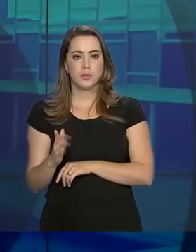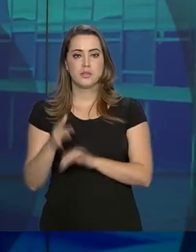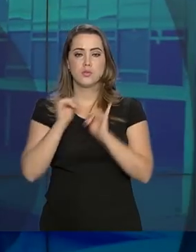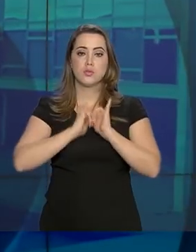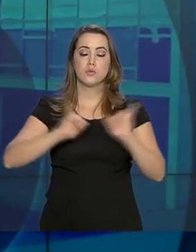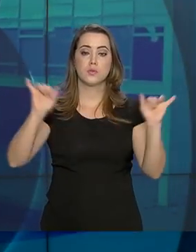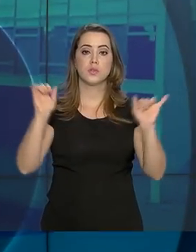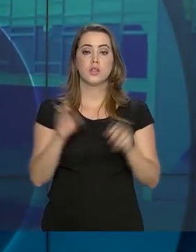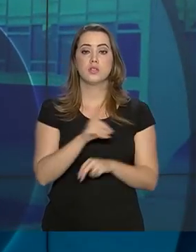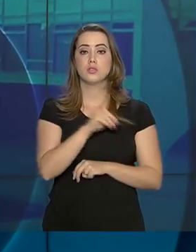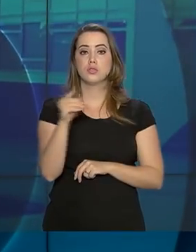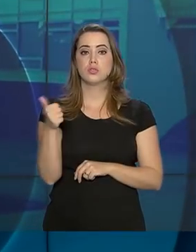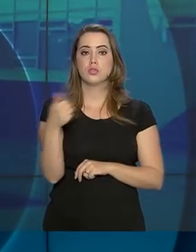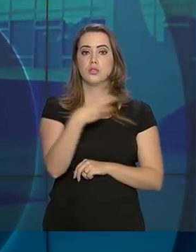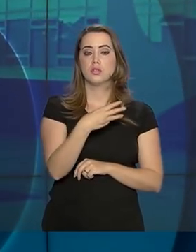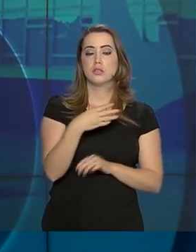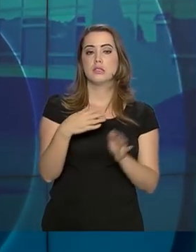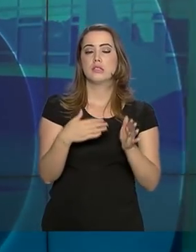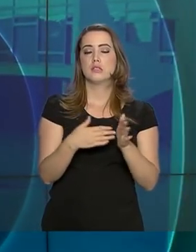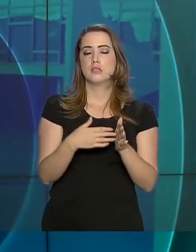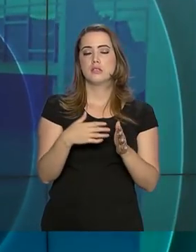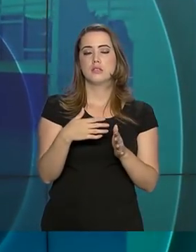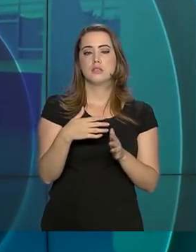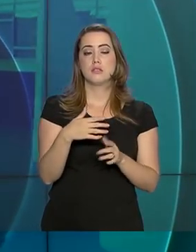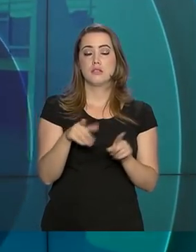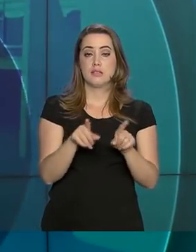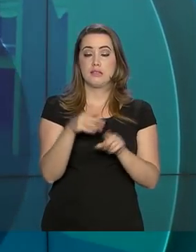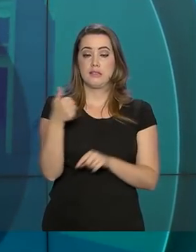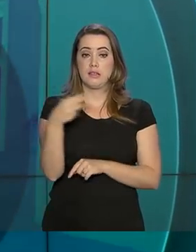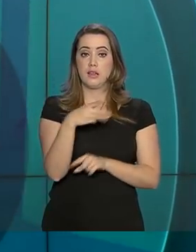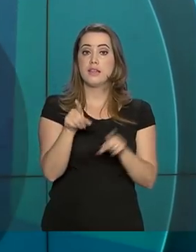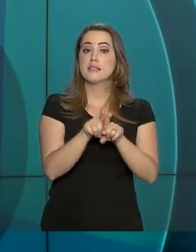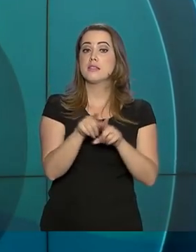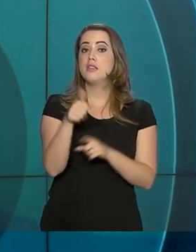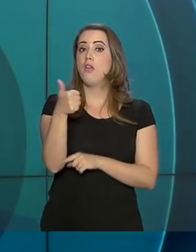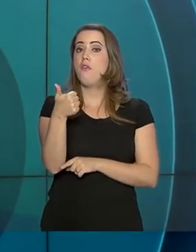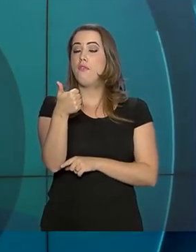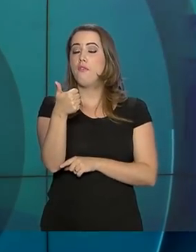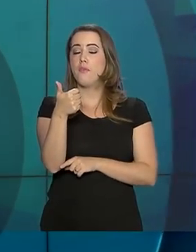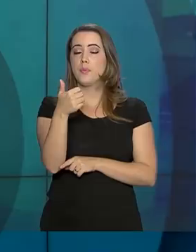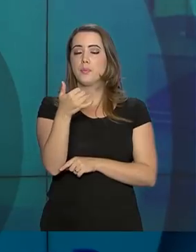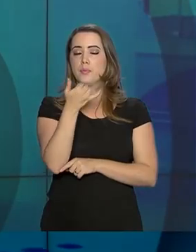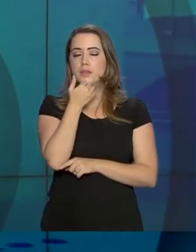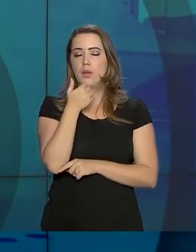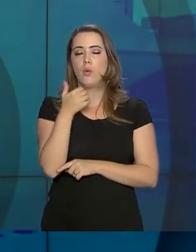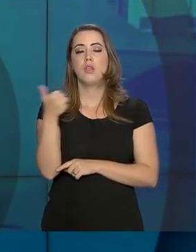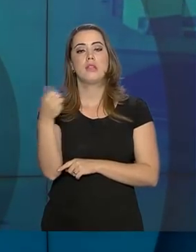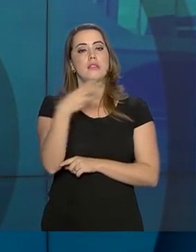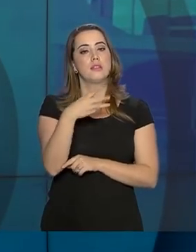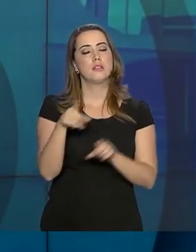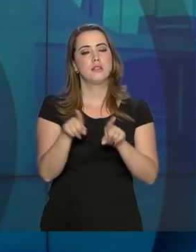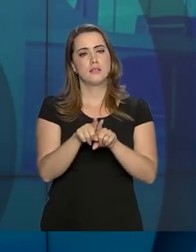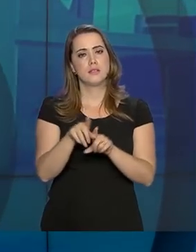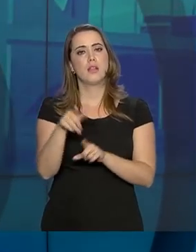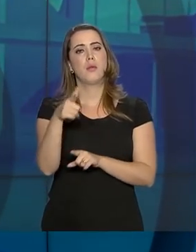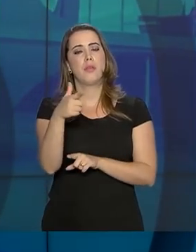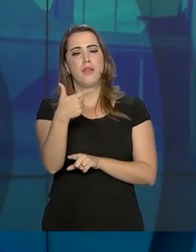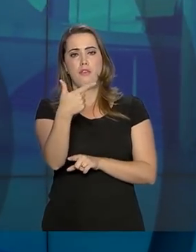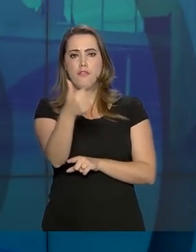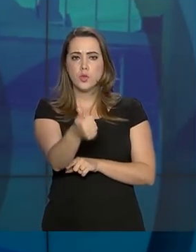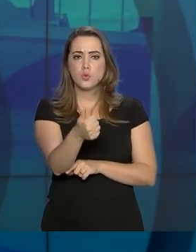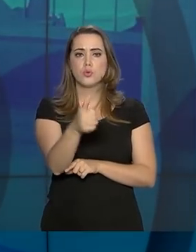divulgada nos dias 13 e 21 de fevereiro. Segundo o Ministério da Saúde, mais de 10 mil profissionais